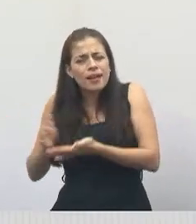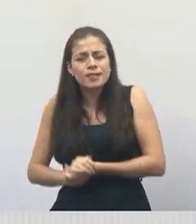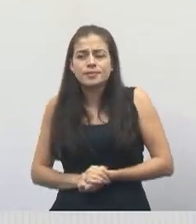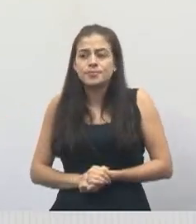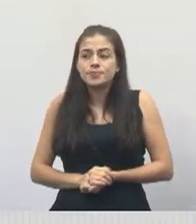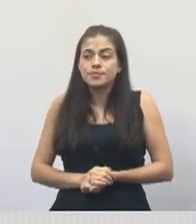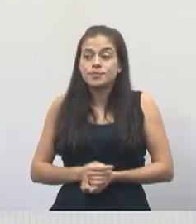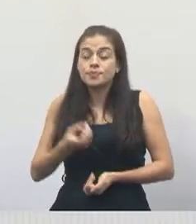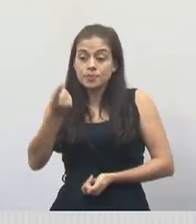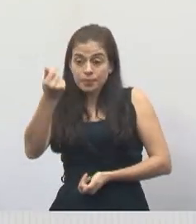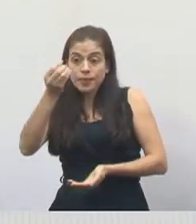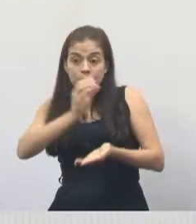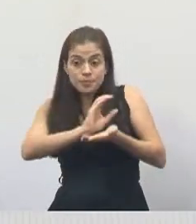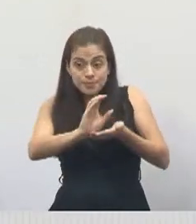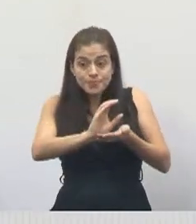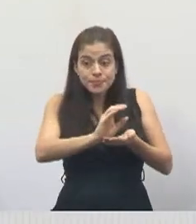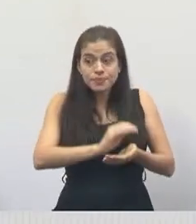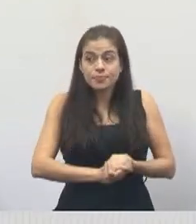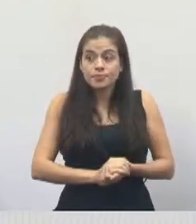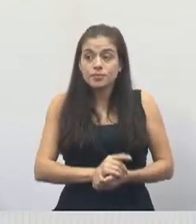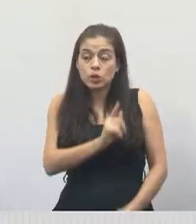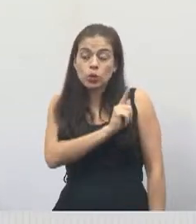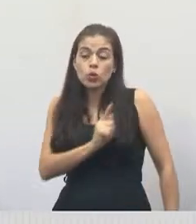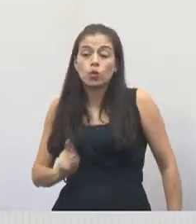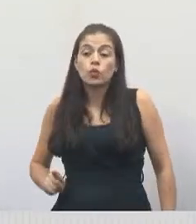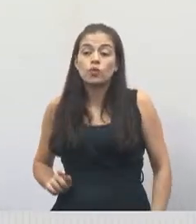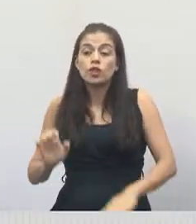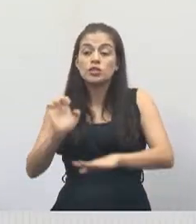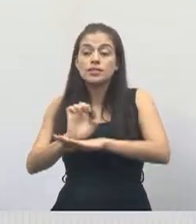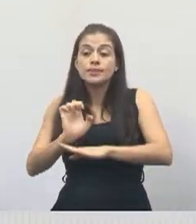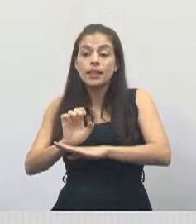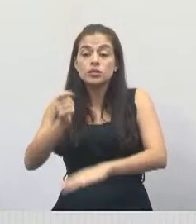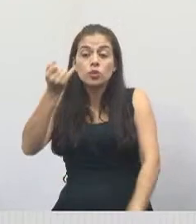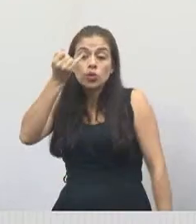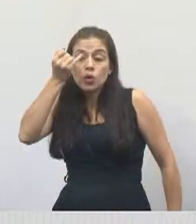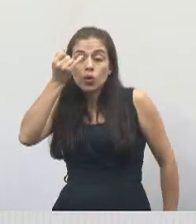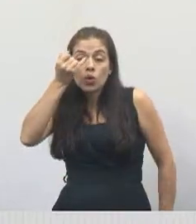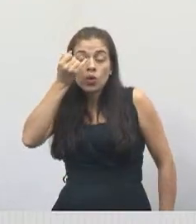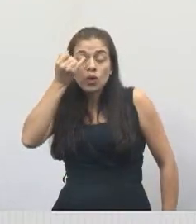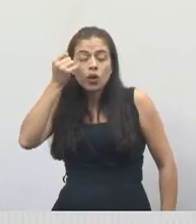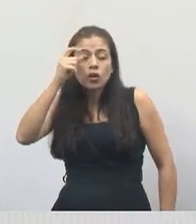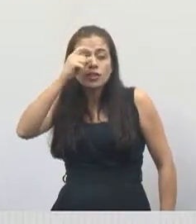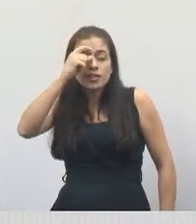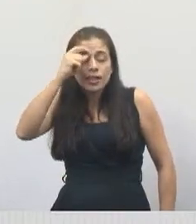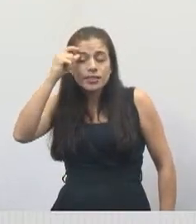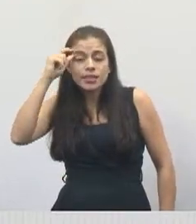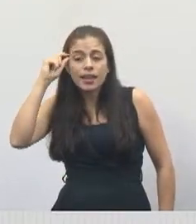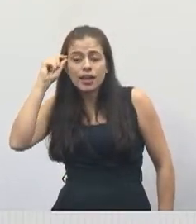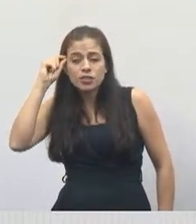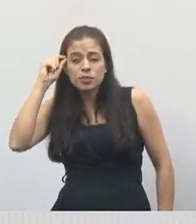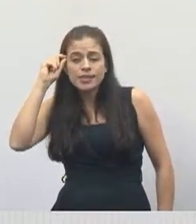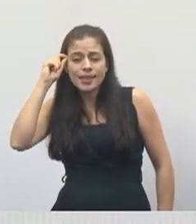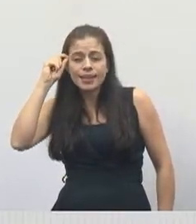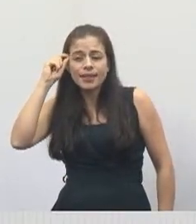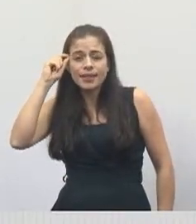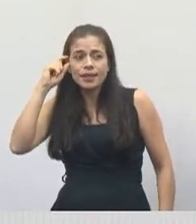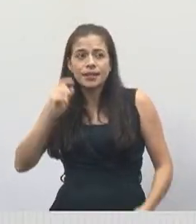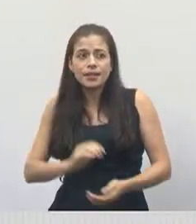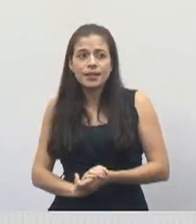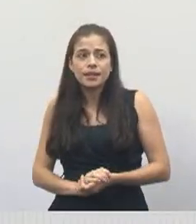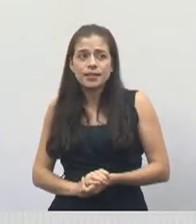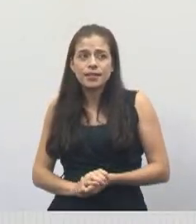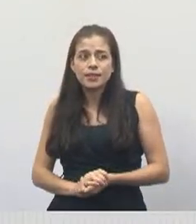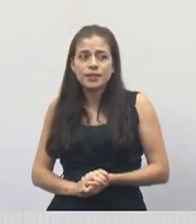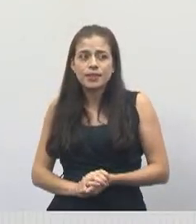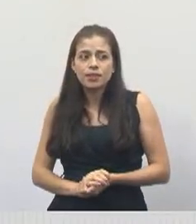Governo do Estado, que ainda está no poder ainda, que é o Rodrigo Garcia. Então, graças a Deus, está fazendo esse